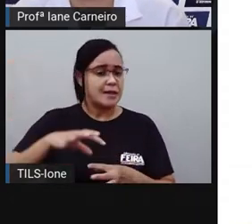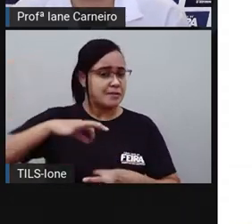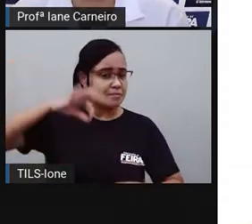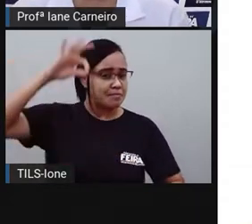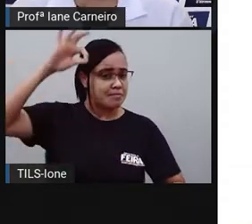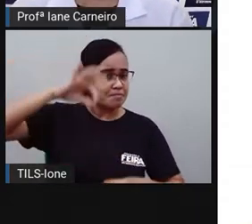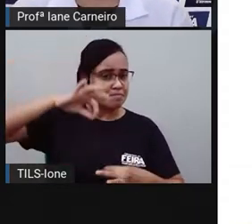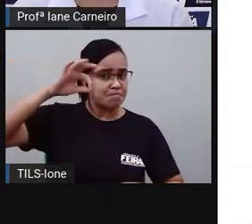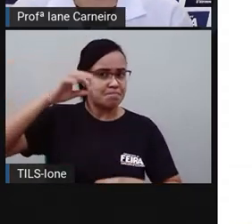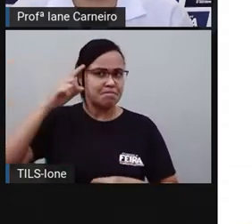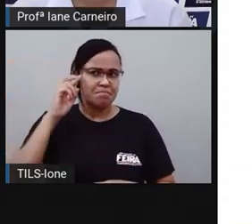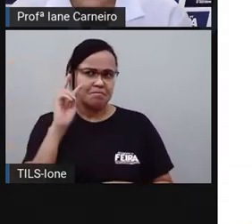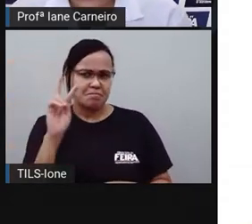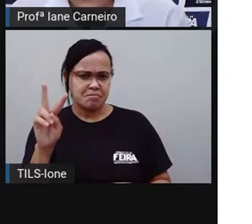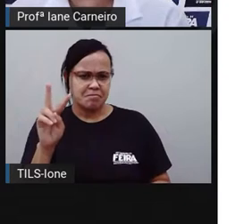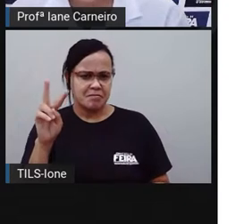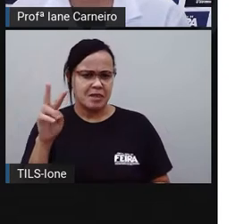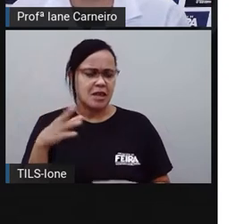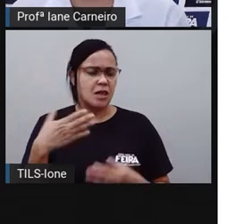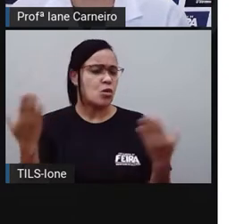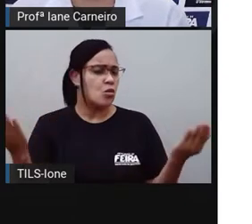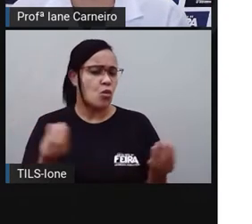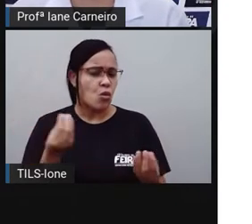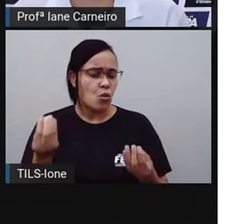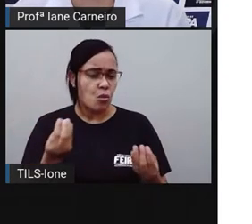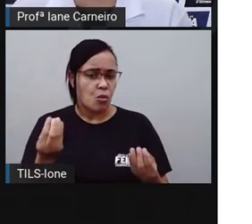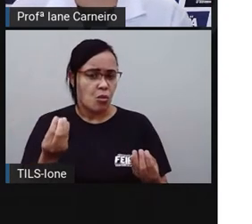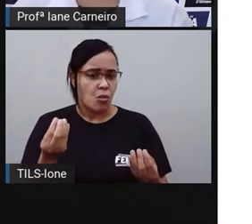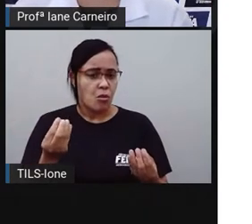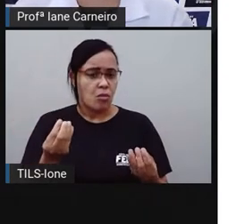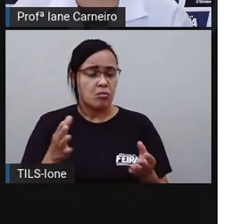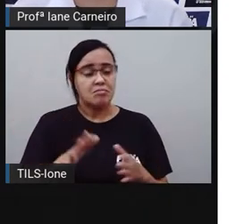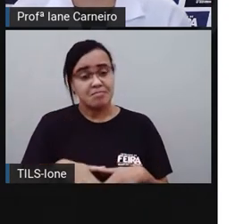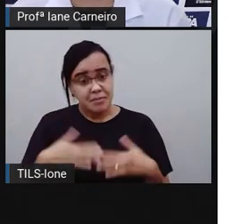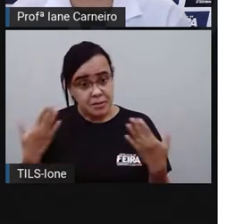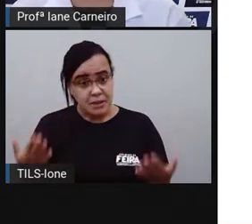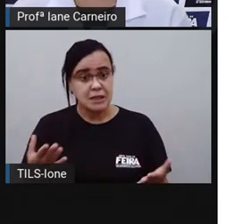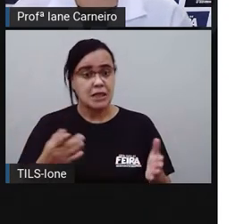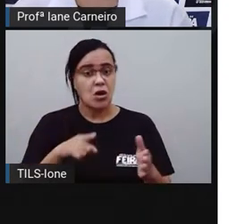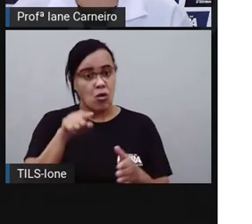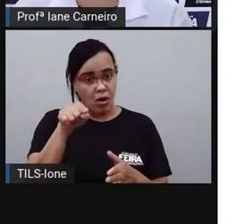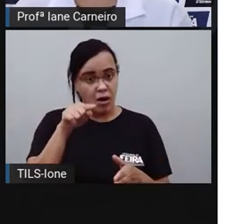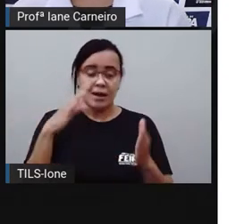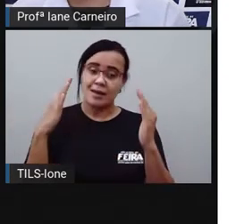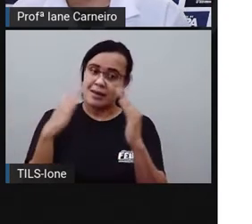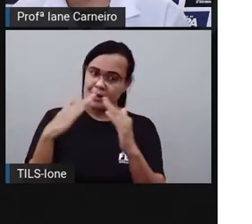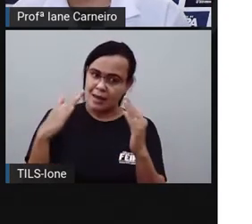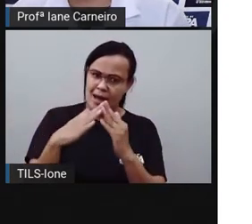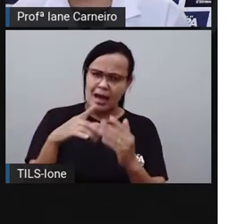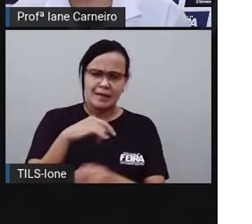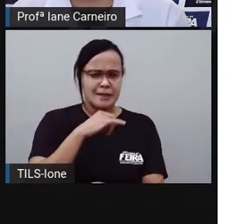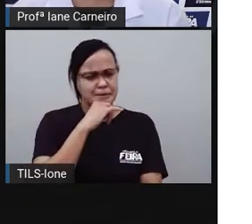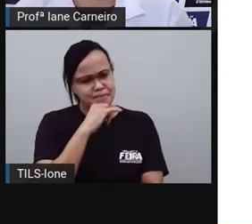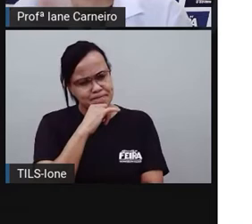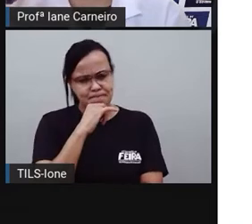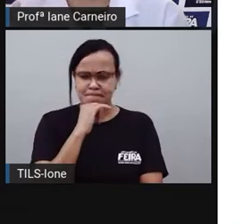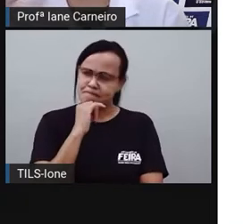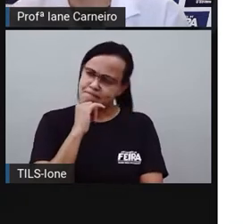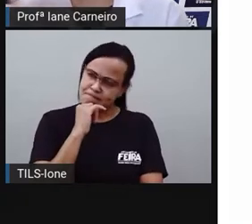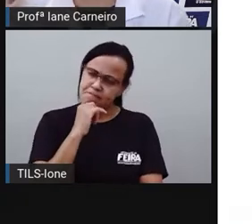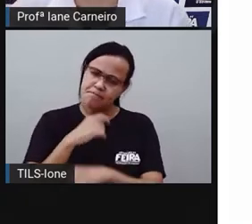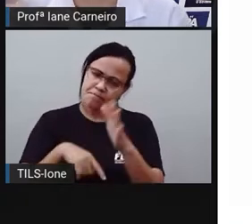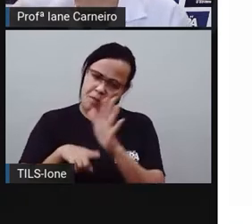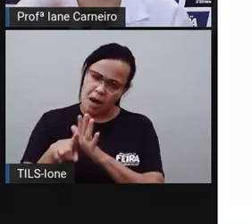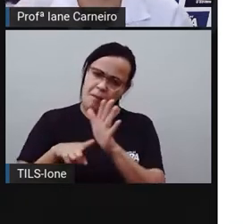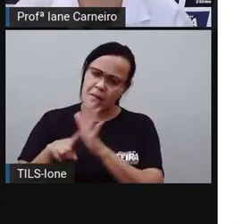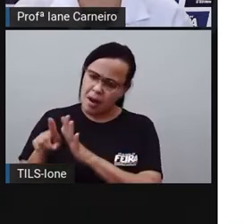isso, né? Então, aí na sua casa, será que você já se parou perguntando, né? Sobre a altura das coisas, né? Já observou